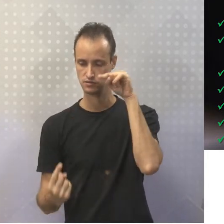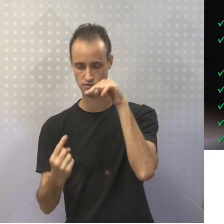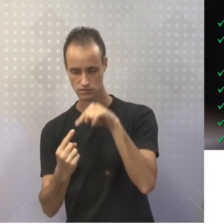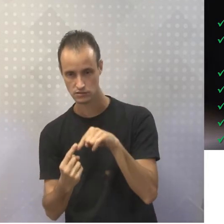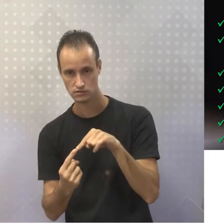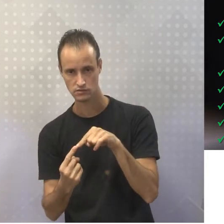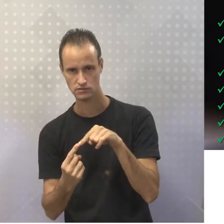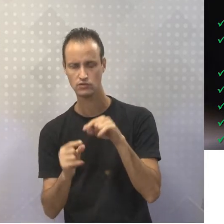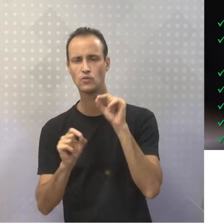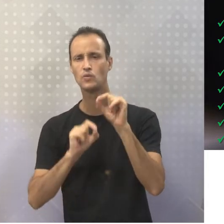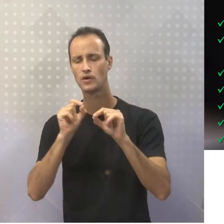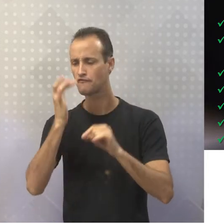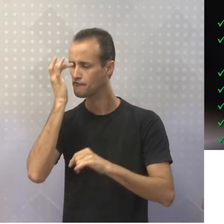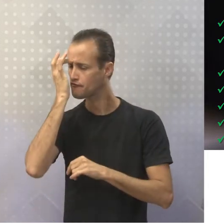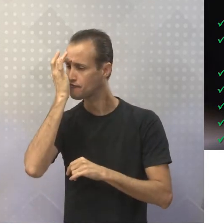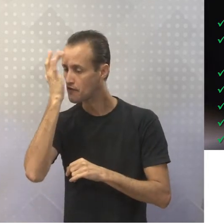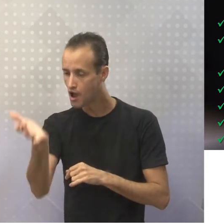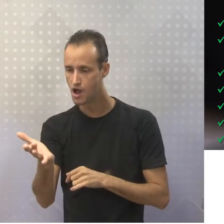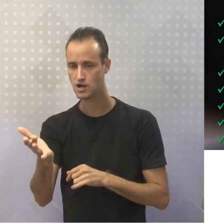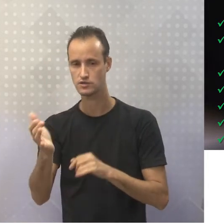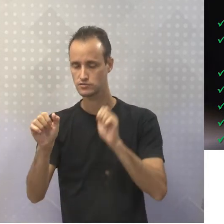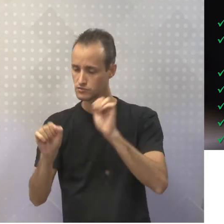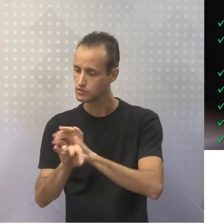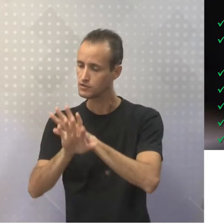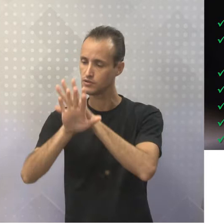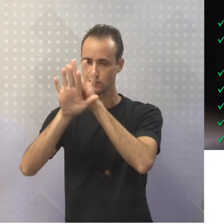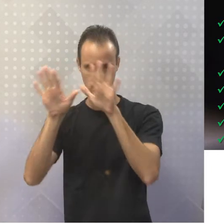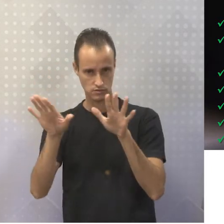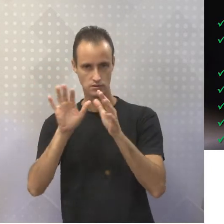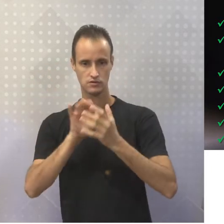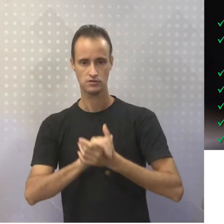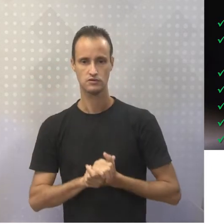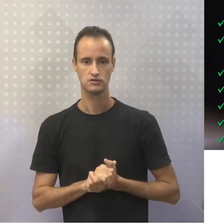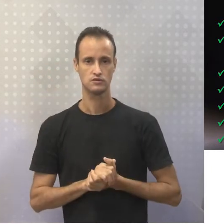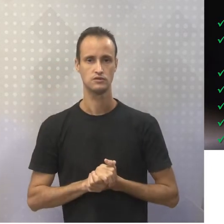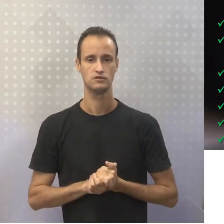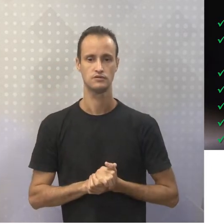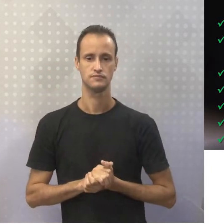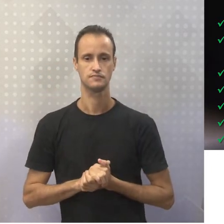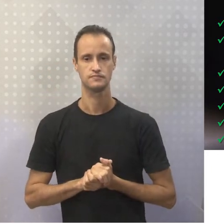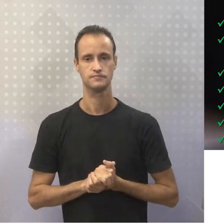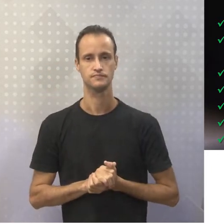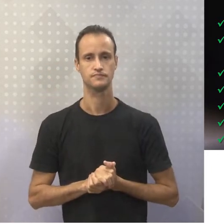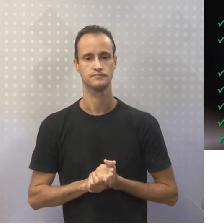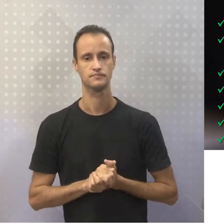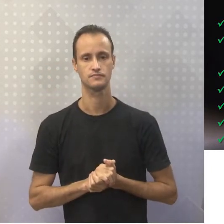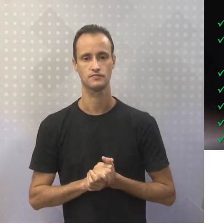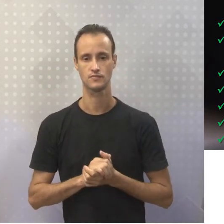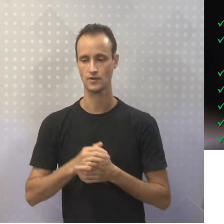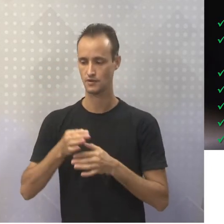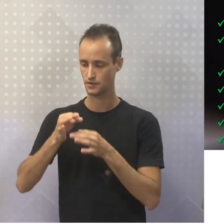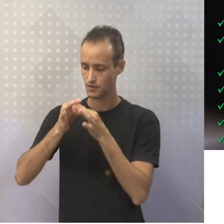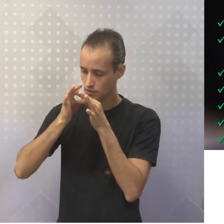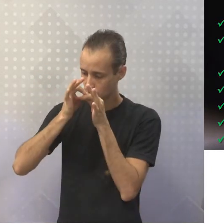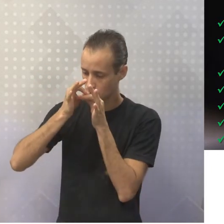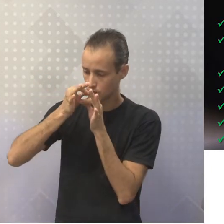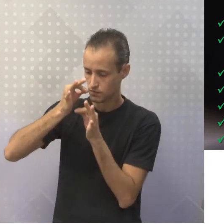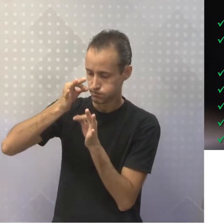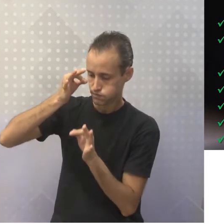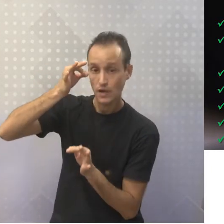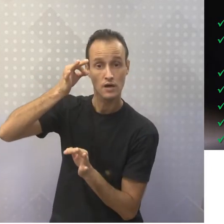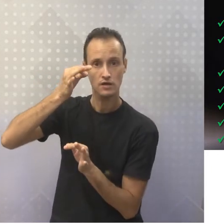ser de fácil entendimento, tá? Inclui o discurso direto quando